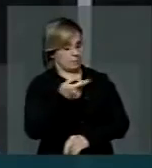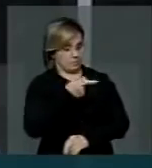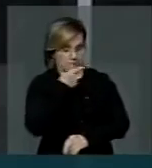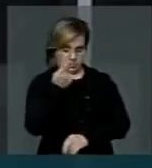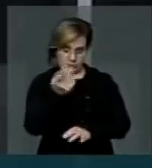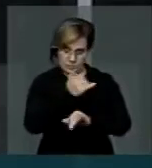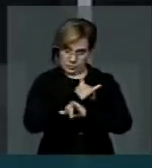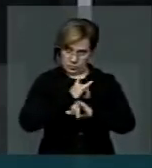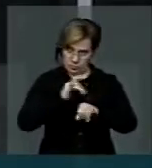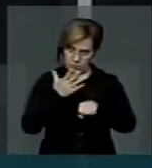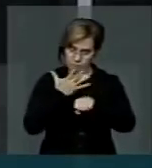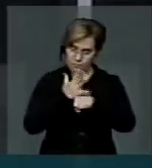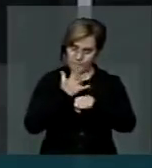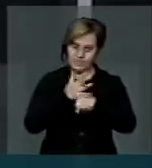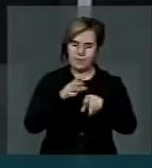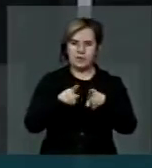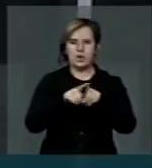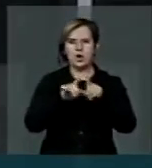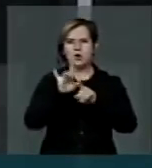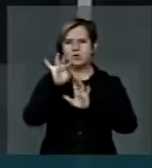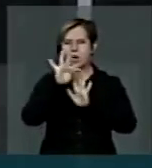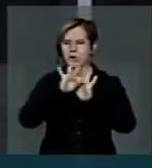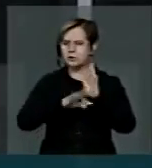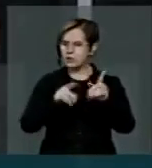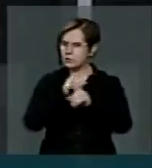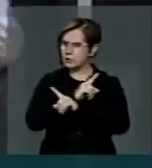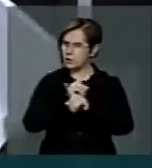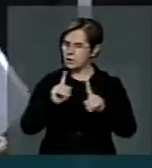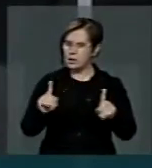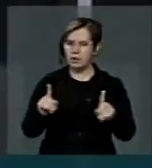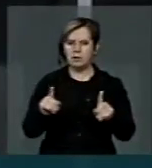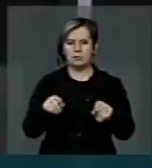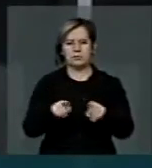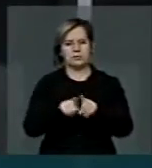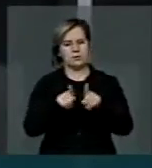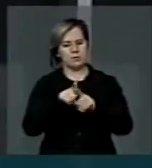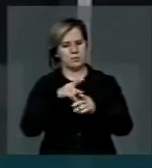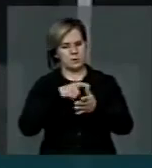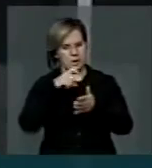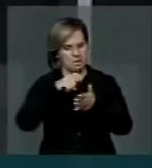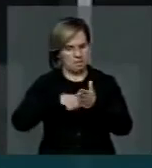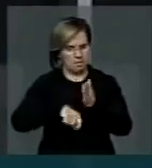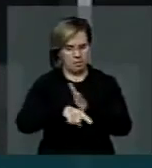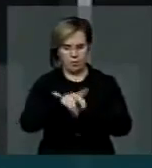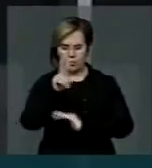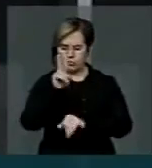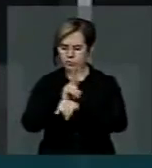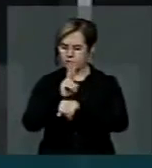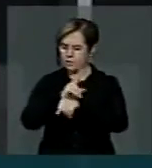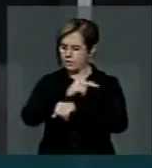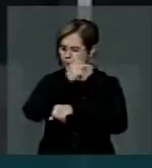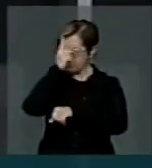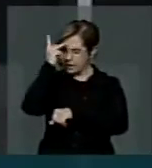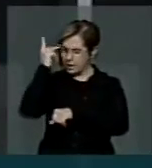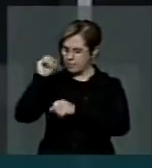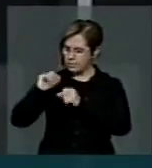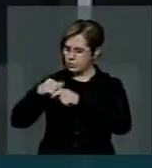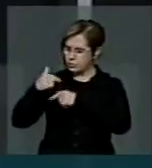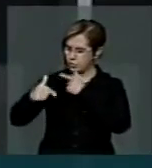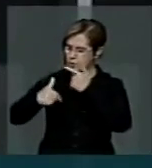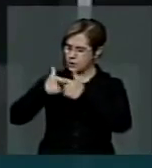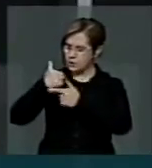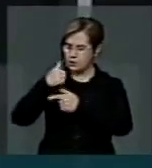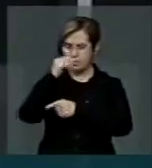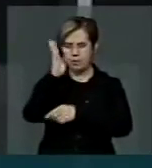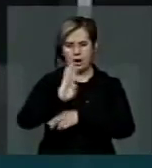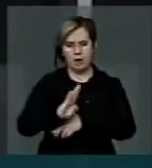prática também, não é só na teoria, defender o idoso, defender a pessoa que tanto fez pelo Brasil, só na teoria. Nós